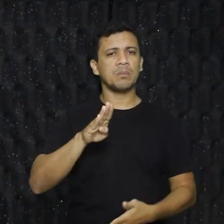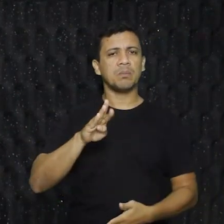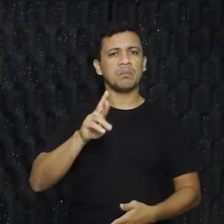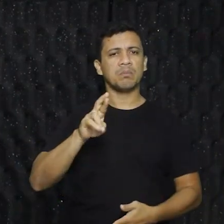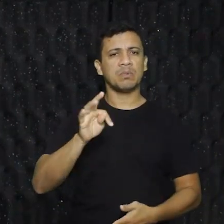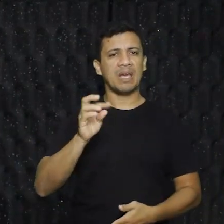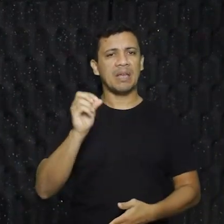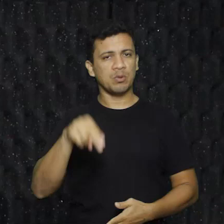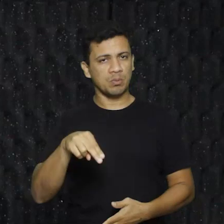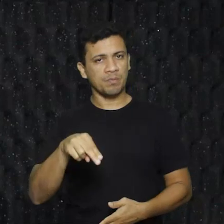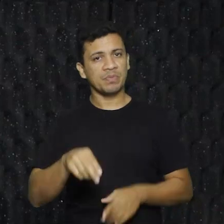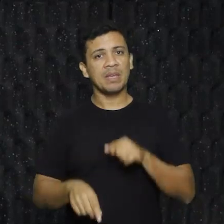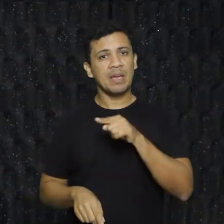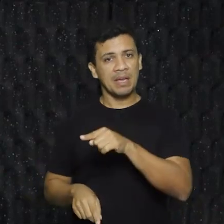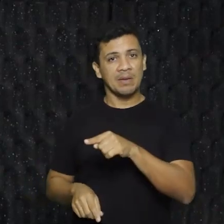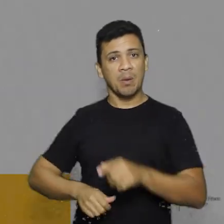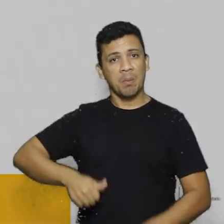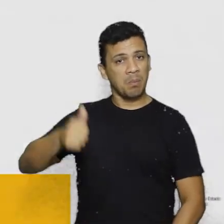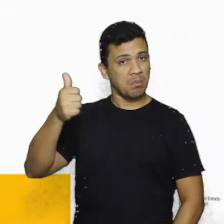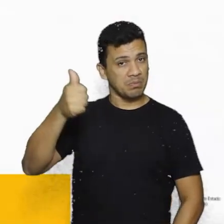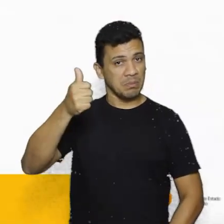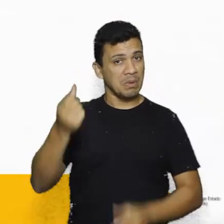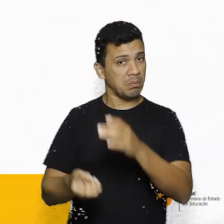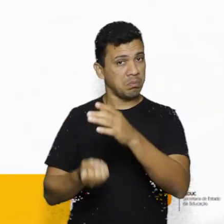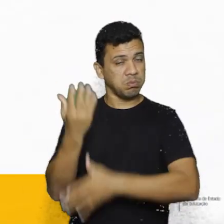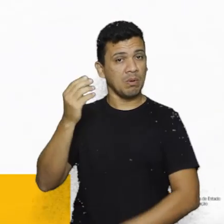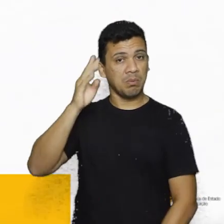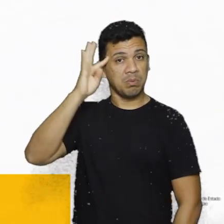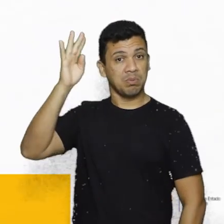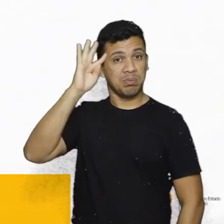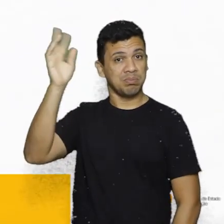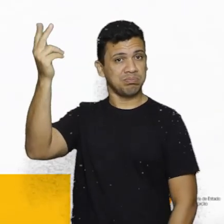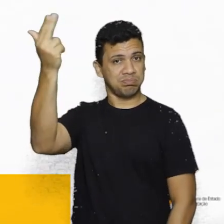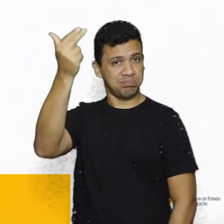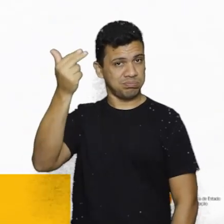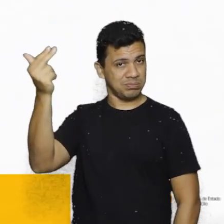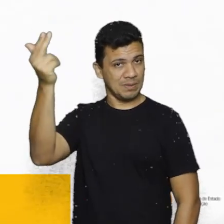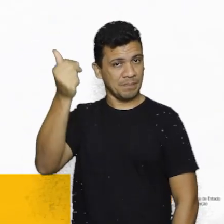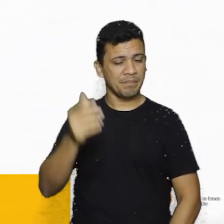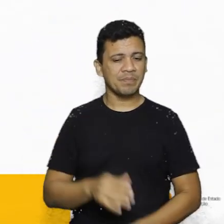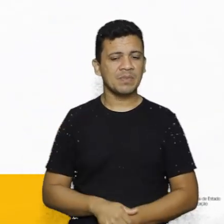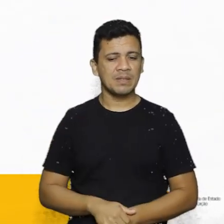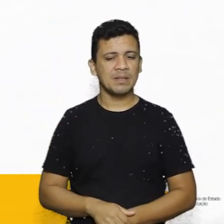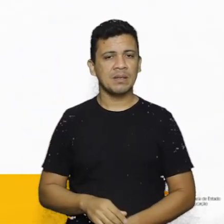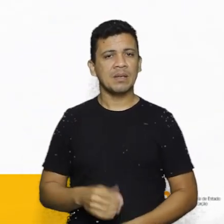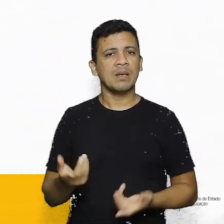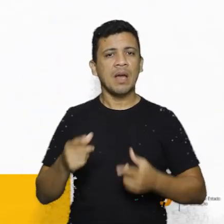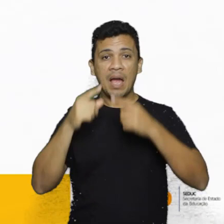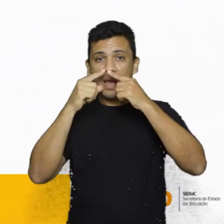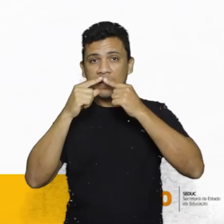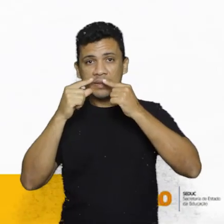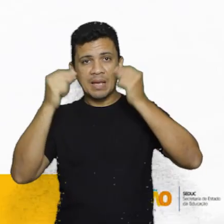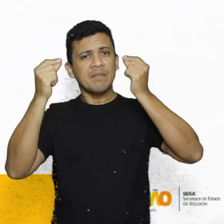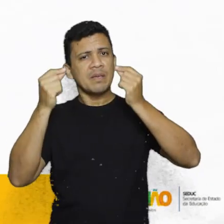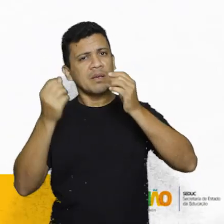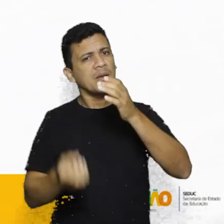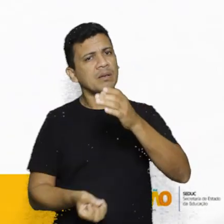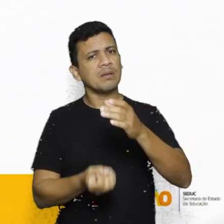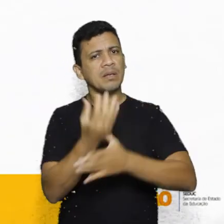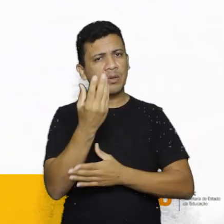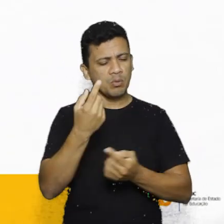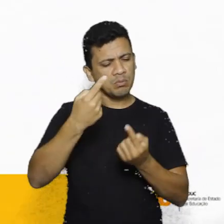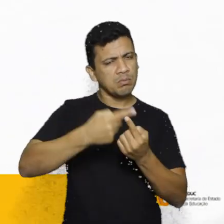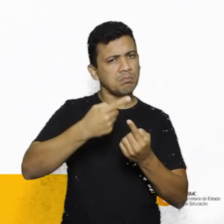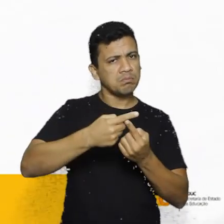também é considerado o pai do surrealismo. A questão é, Dali, acabou criando seu próprio